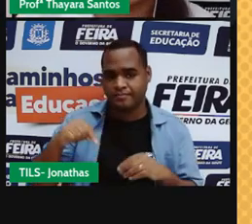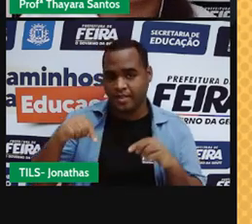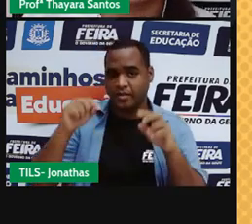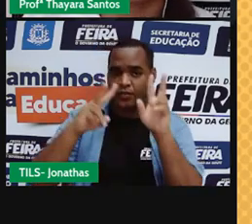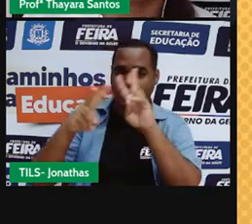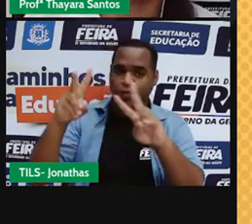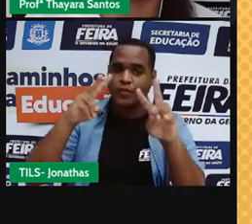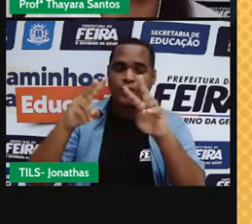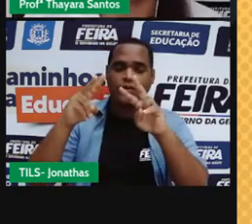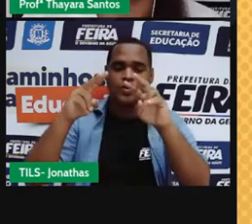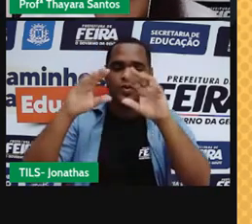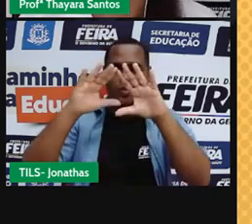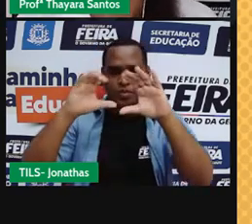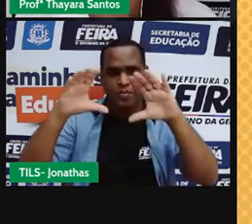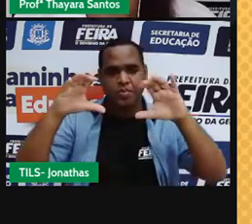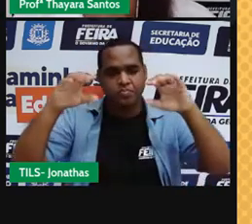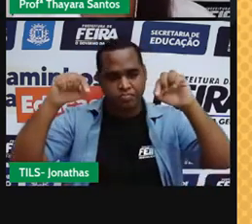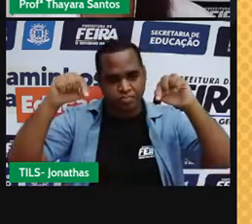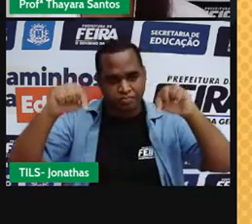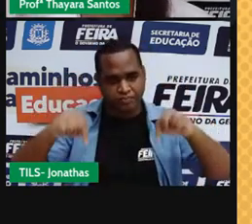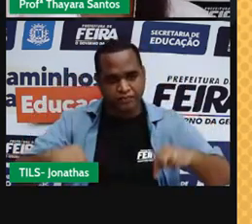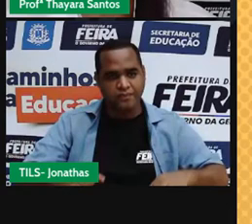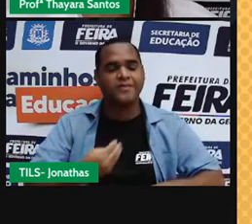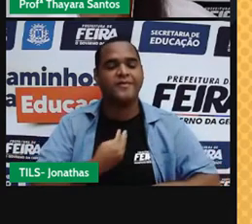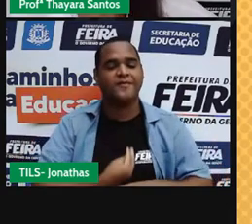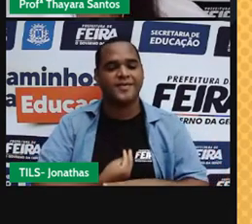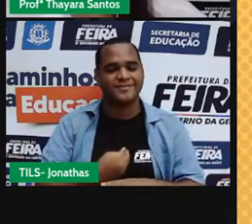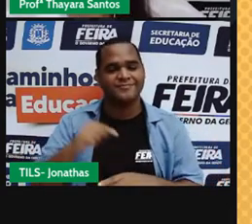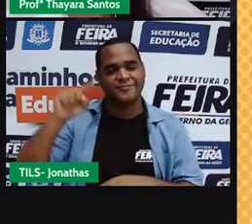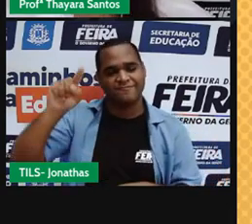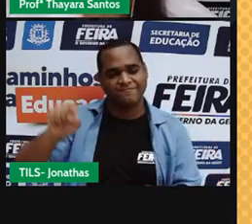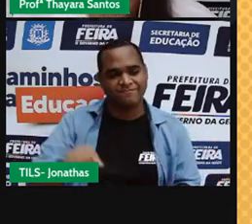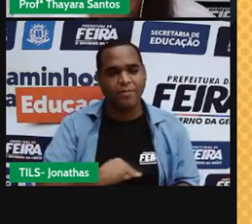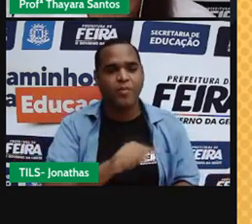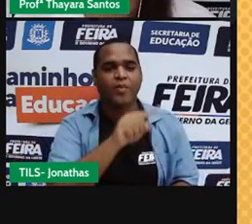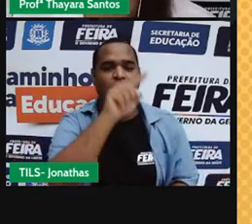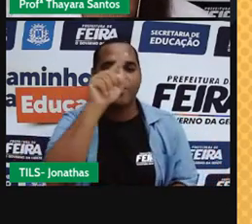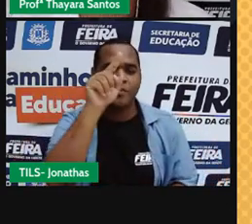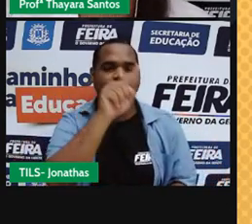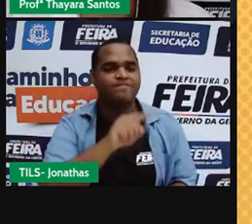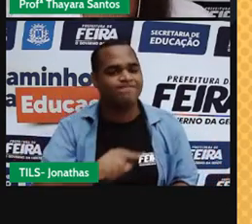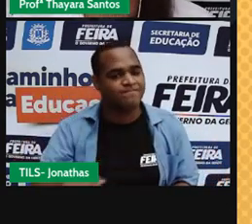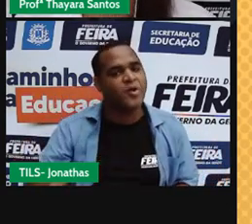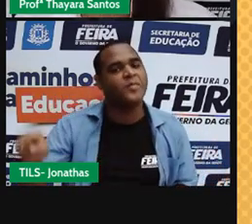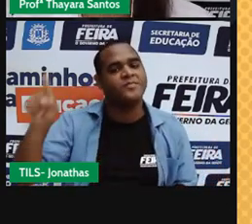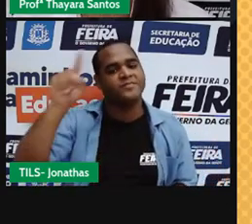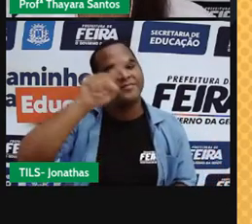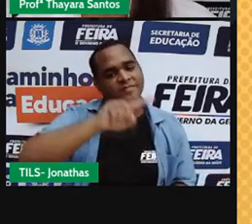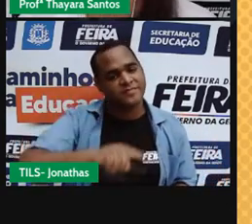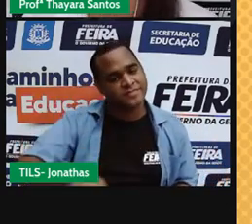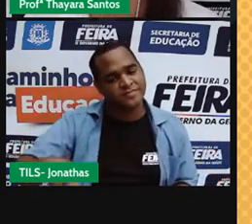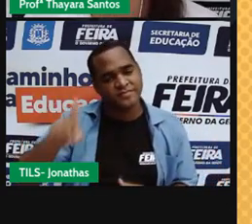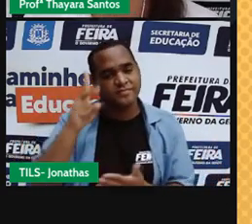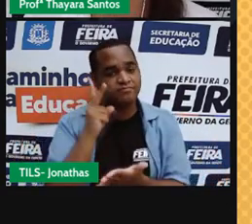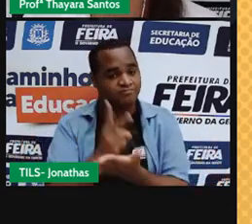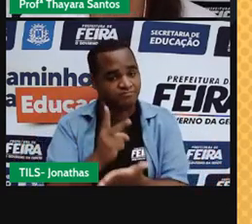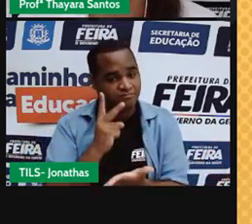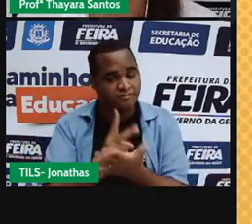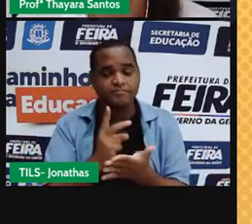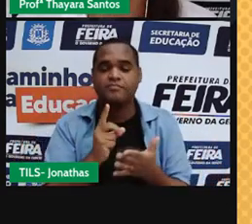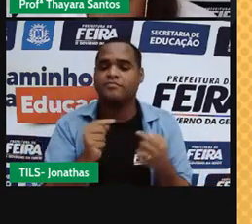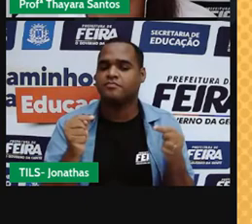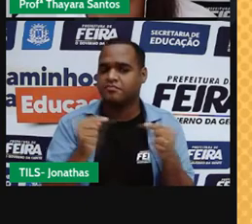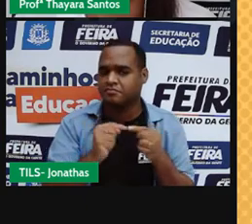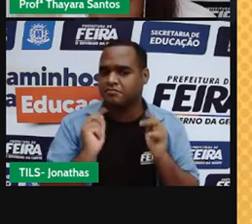retorna para o meio ambiente. E durante esse processo aí do ciclo da água, que ele é contínuo, acontece o tempo todo,